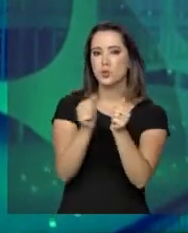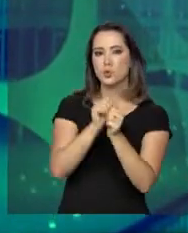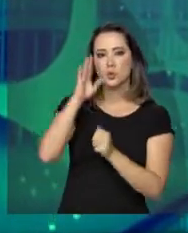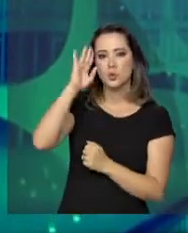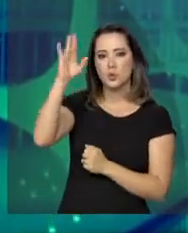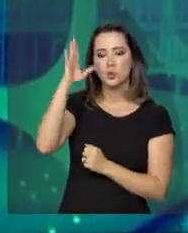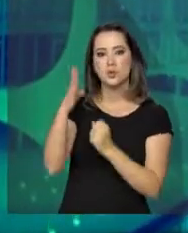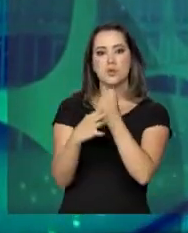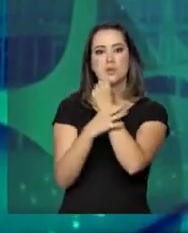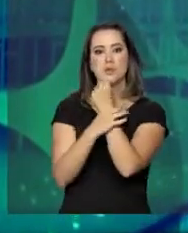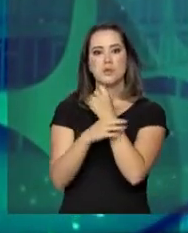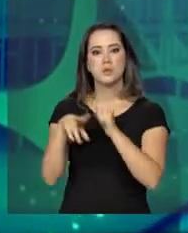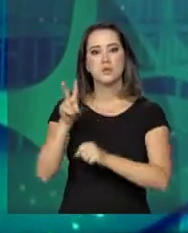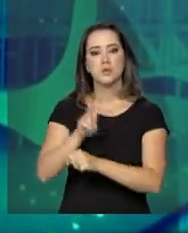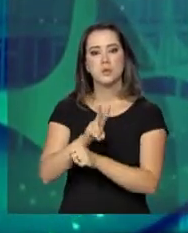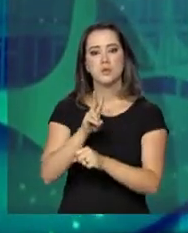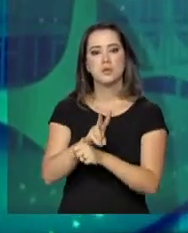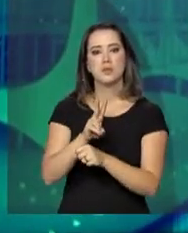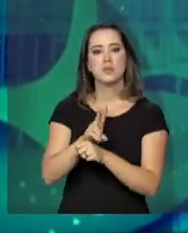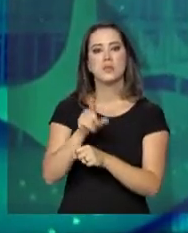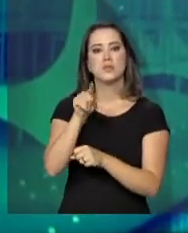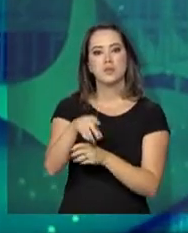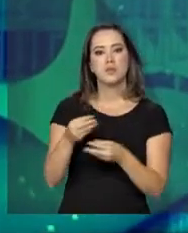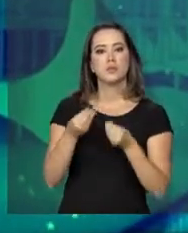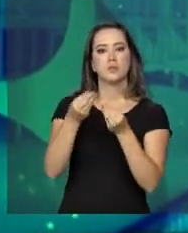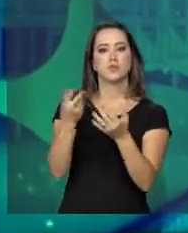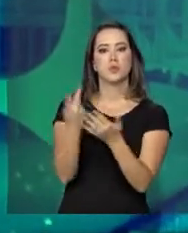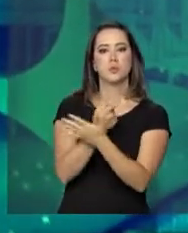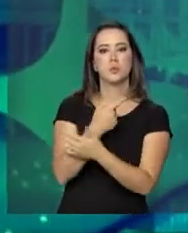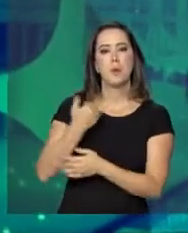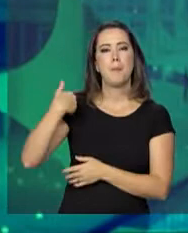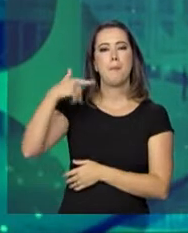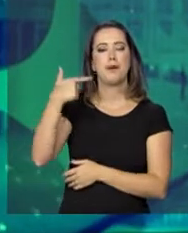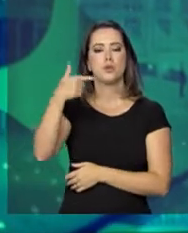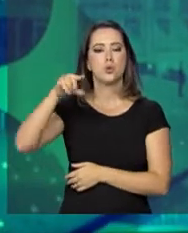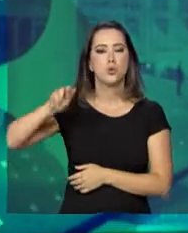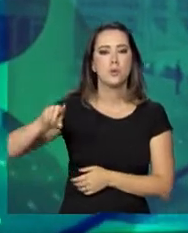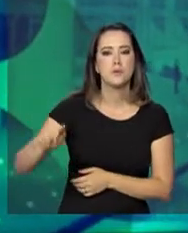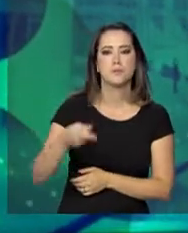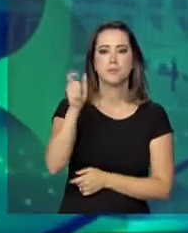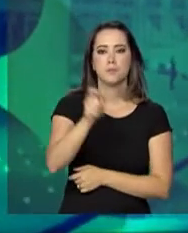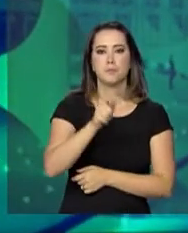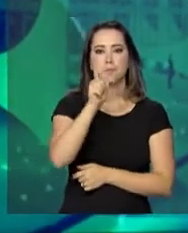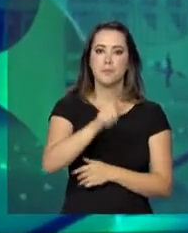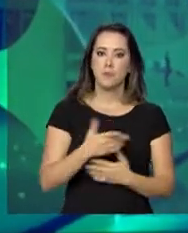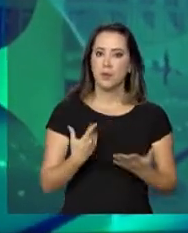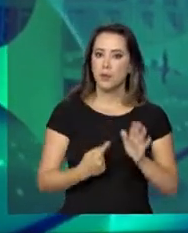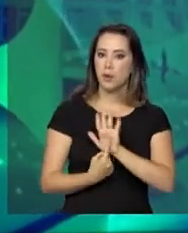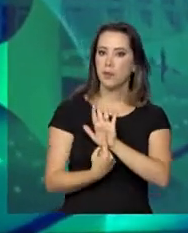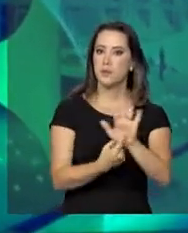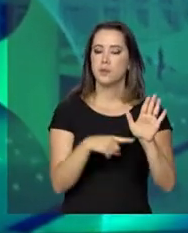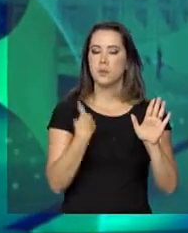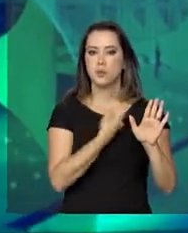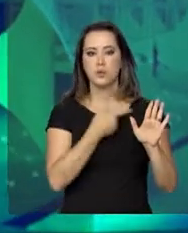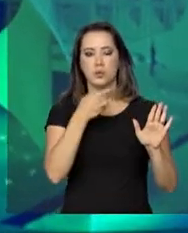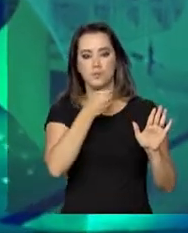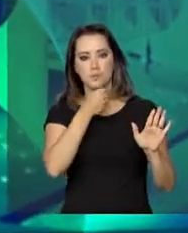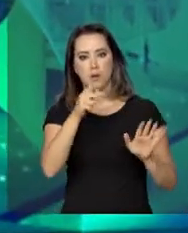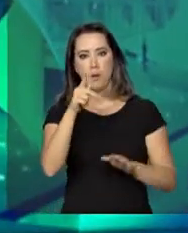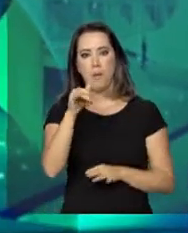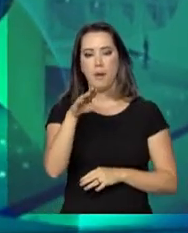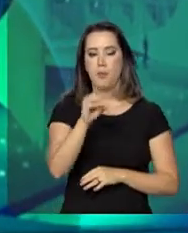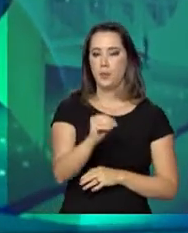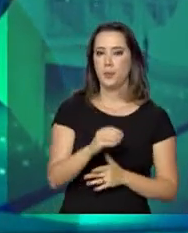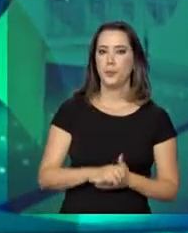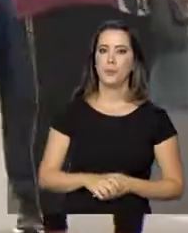sonhos de segurança, proteção e conforto, foram realizados por mais de 2 mil pessoas. Quem mostra para a gente é o repórter Pablo